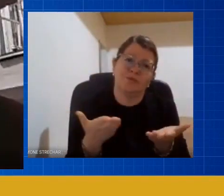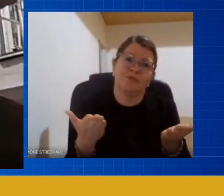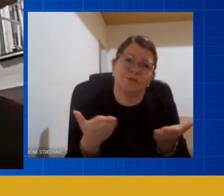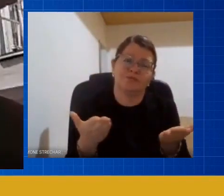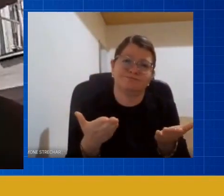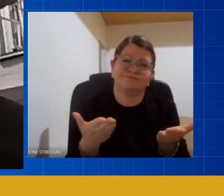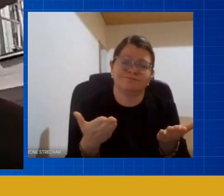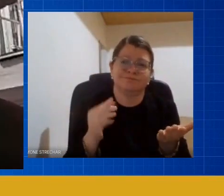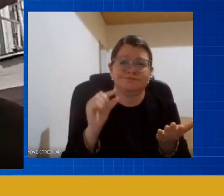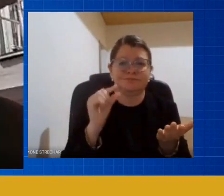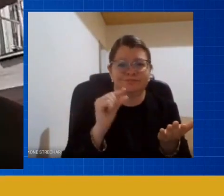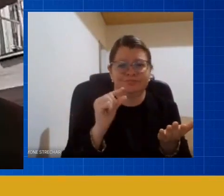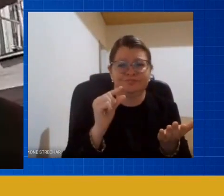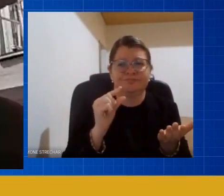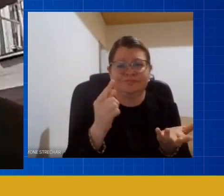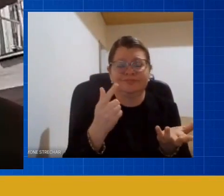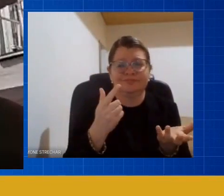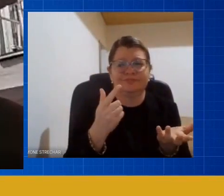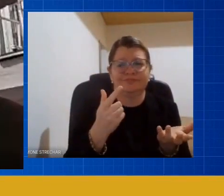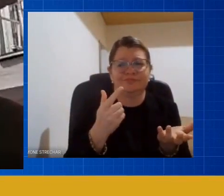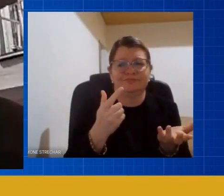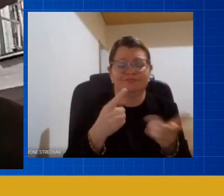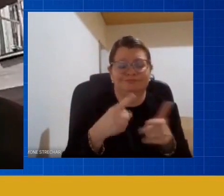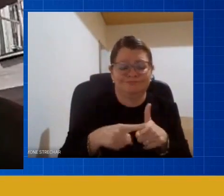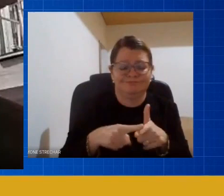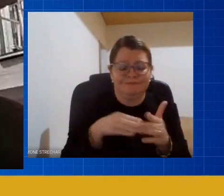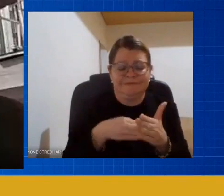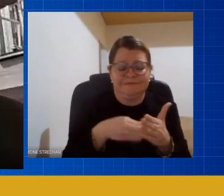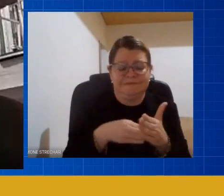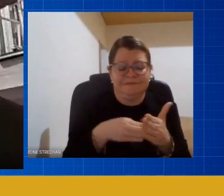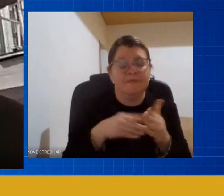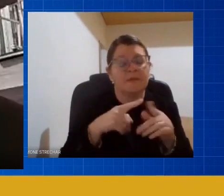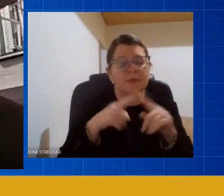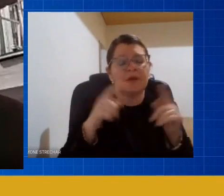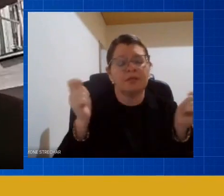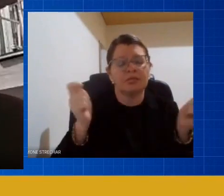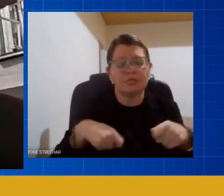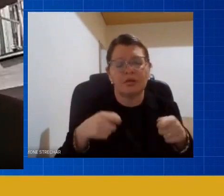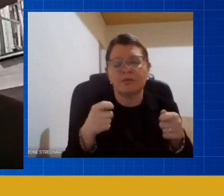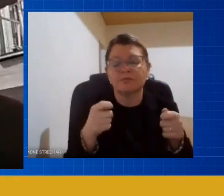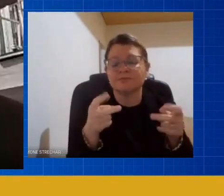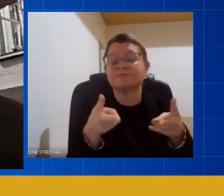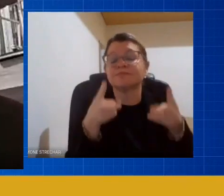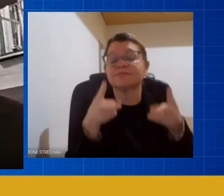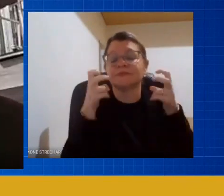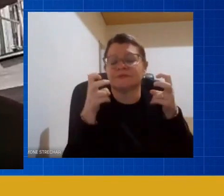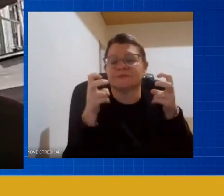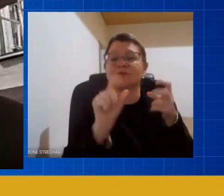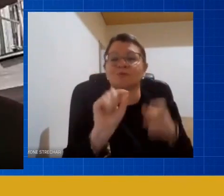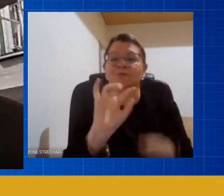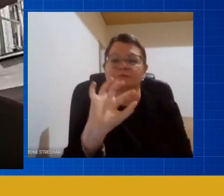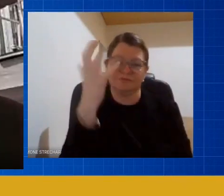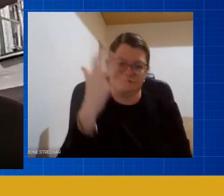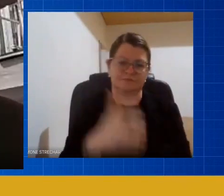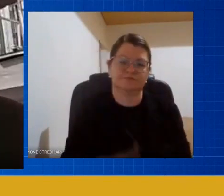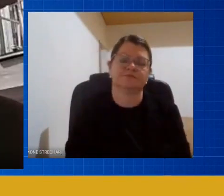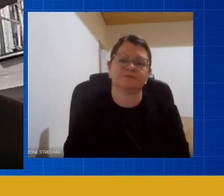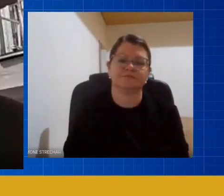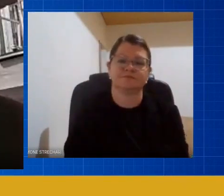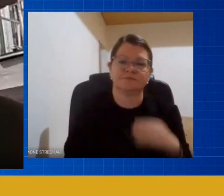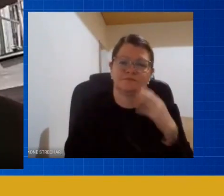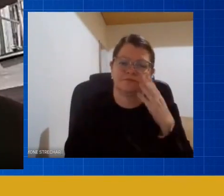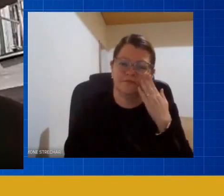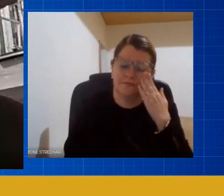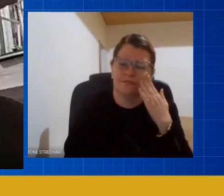tentar documentar aquele acontecimento esses dias o Rio Grande do Sul está